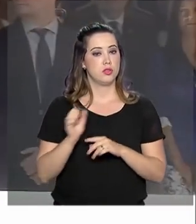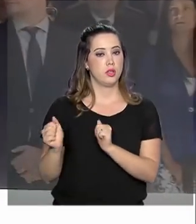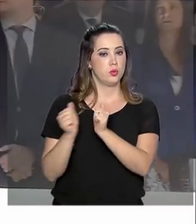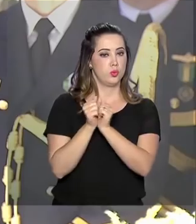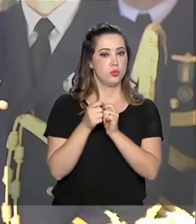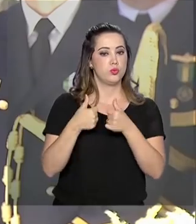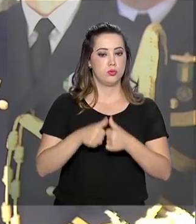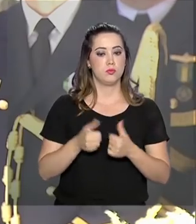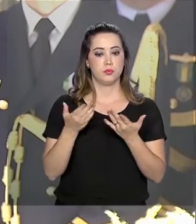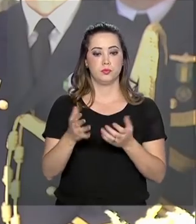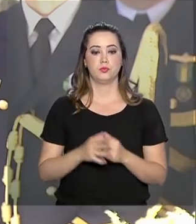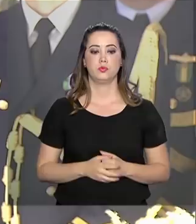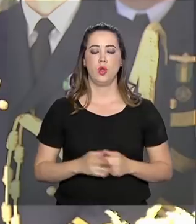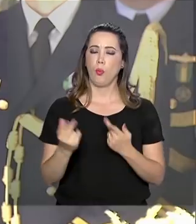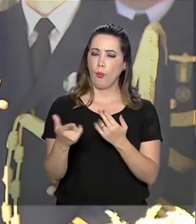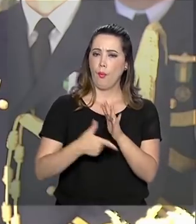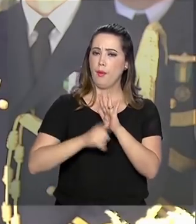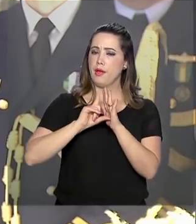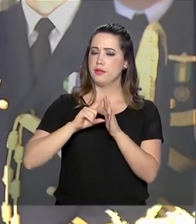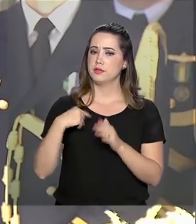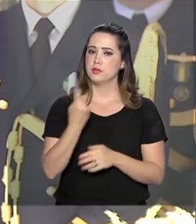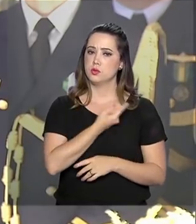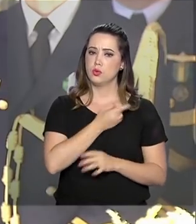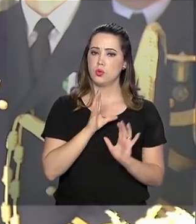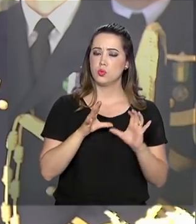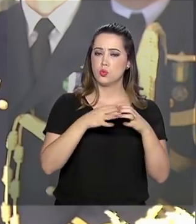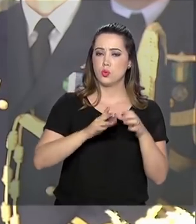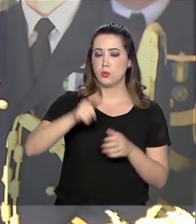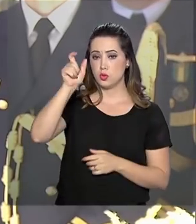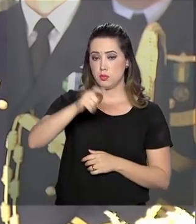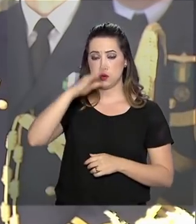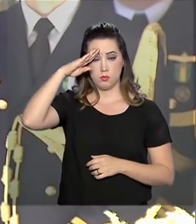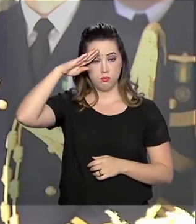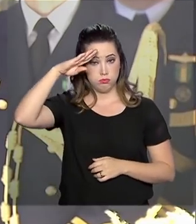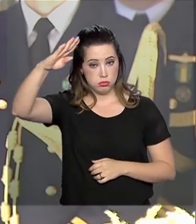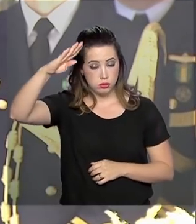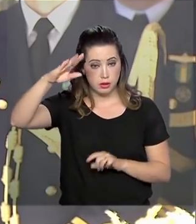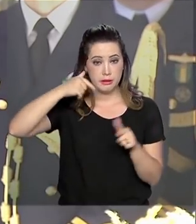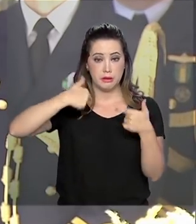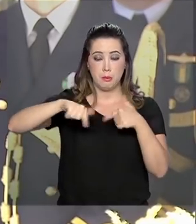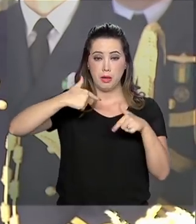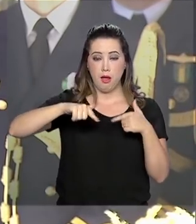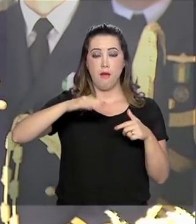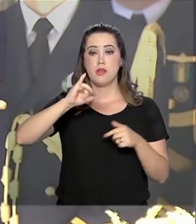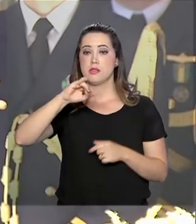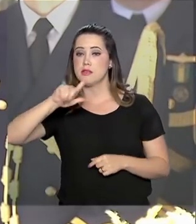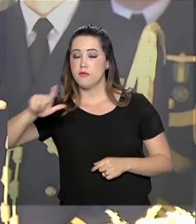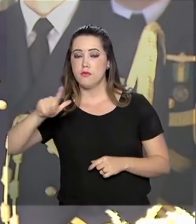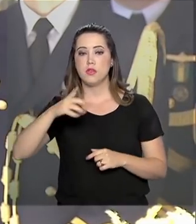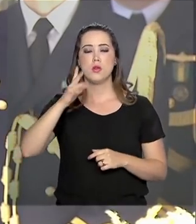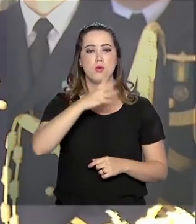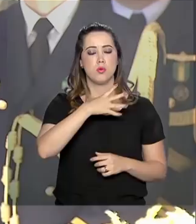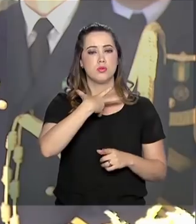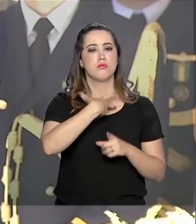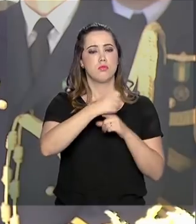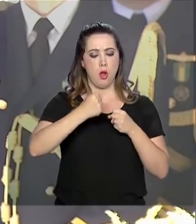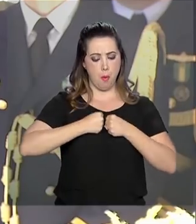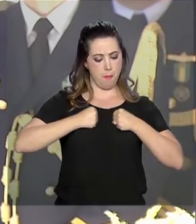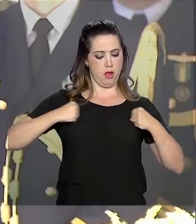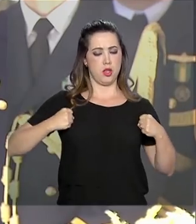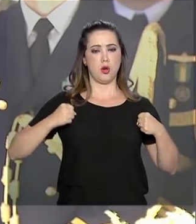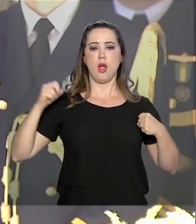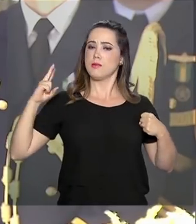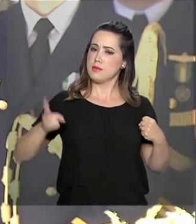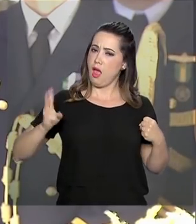solenidade. Como no passado, nossos marinheiros e fuzileiros, servidores civis, heróis de sempre, continuam